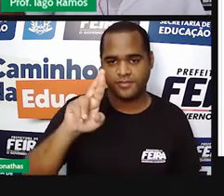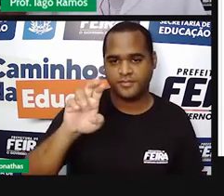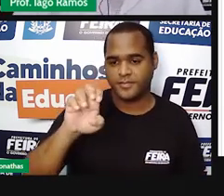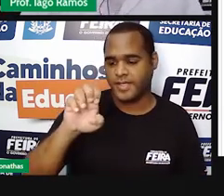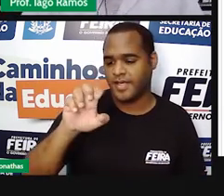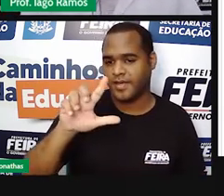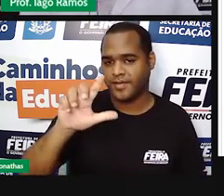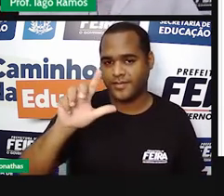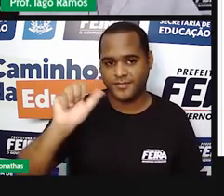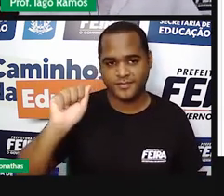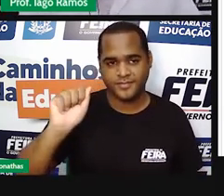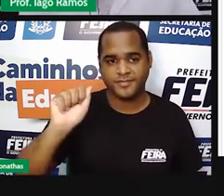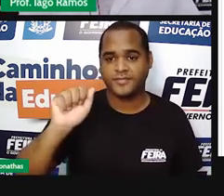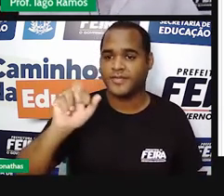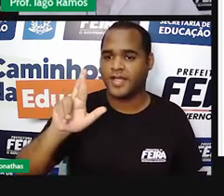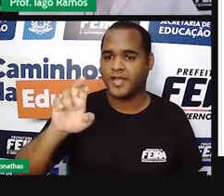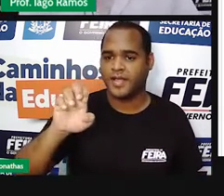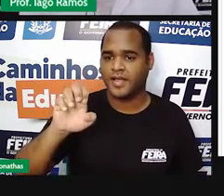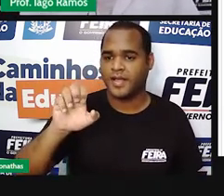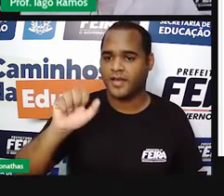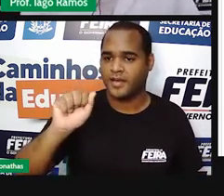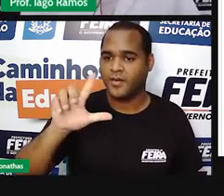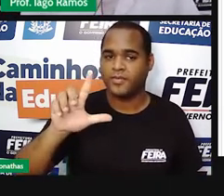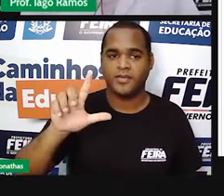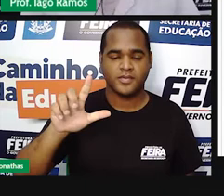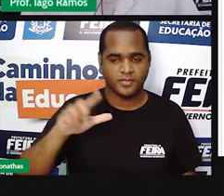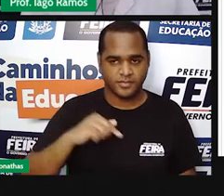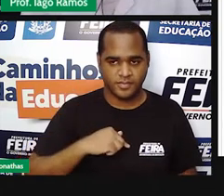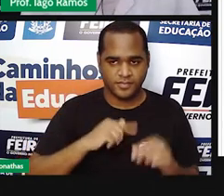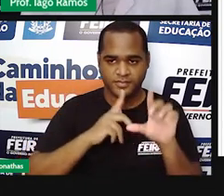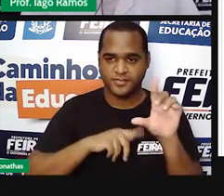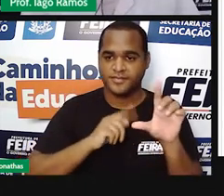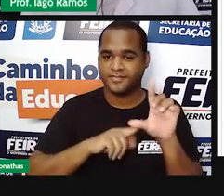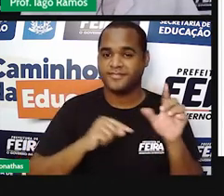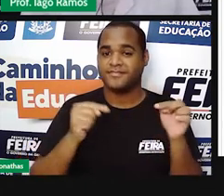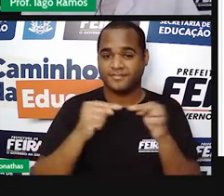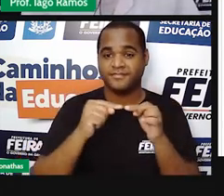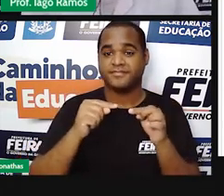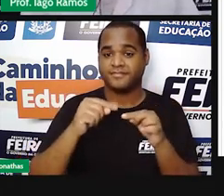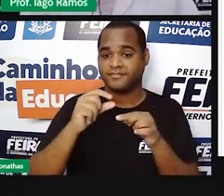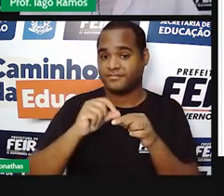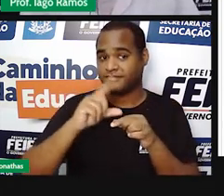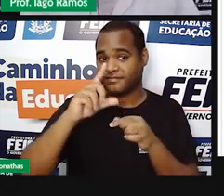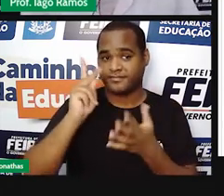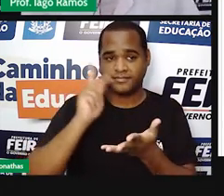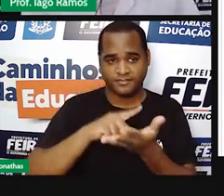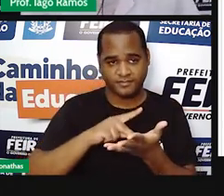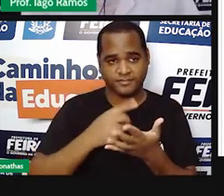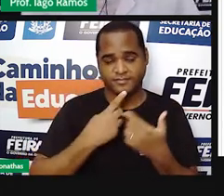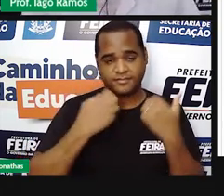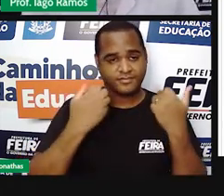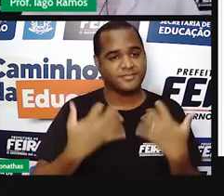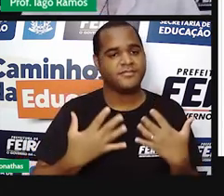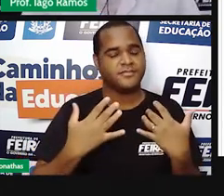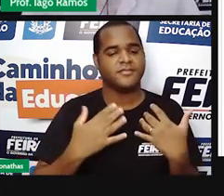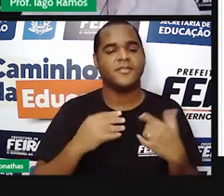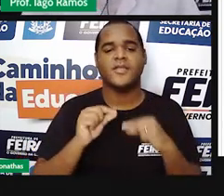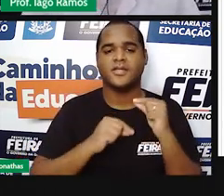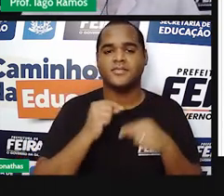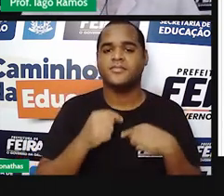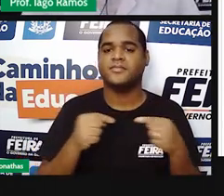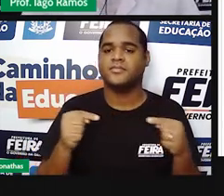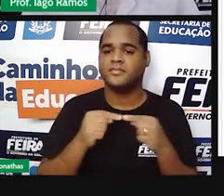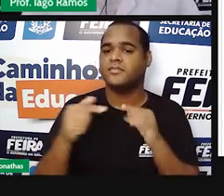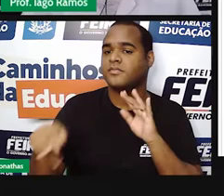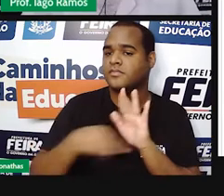em letras maiúsculas de novo, porque a gente vai falar de números reais, tá bom? Os números reais fazem